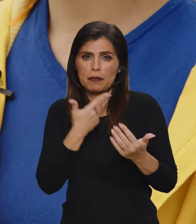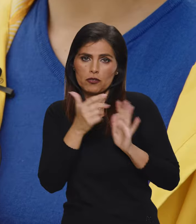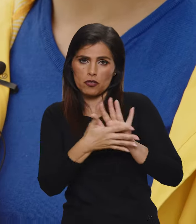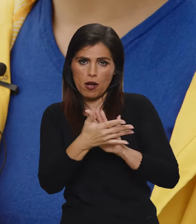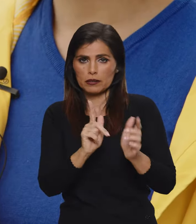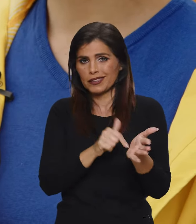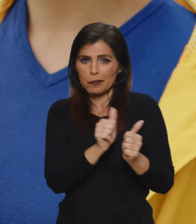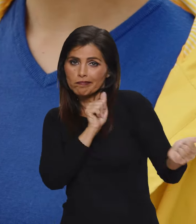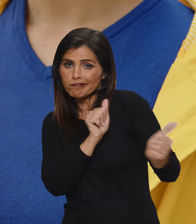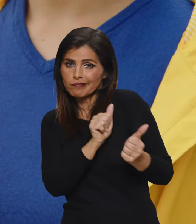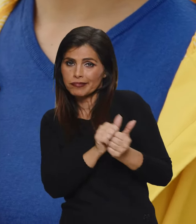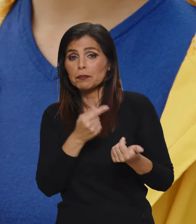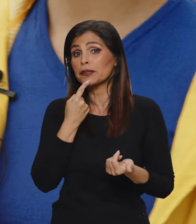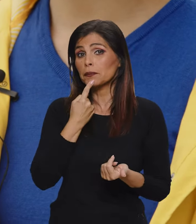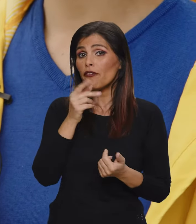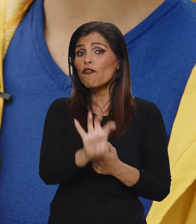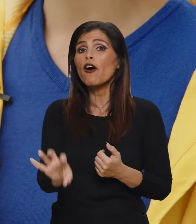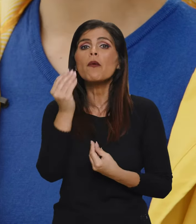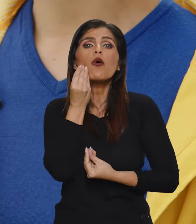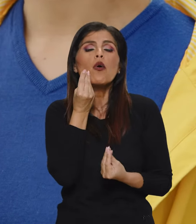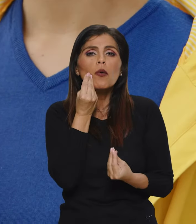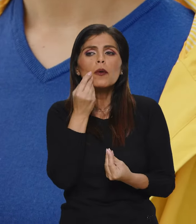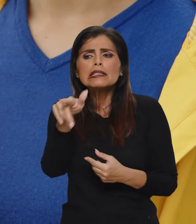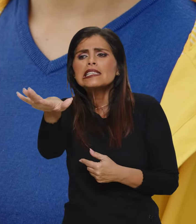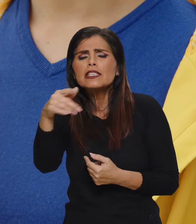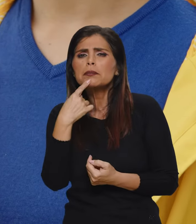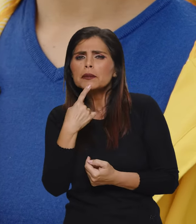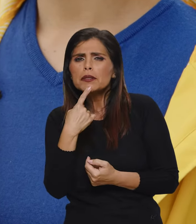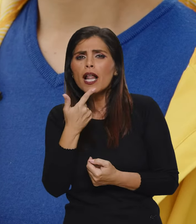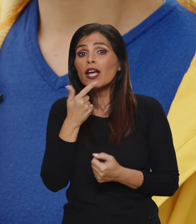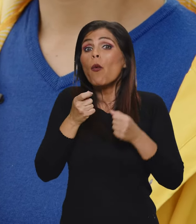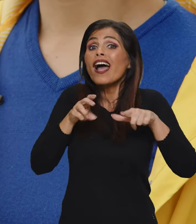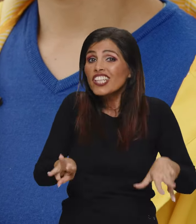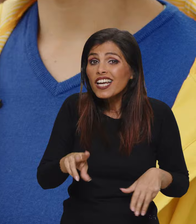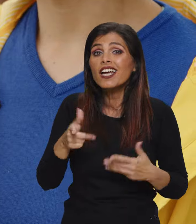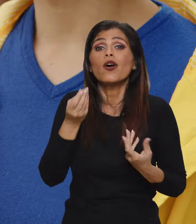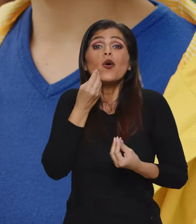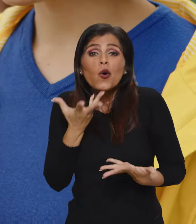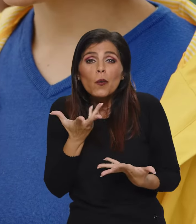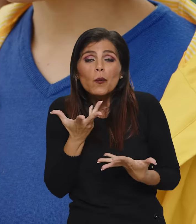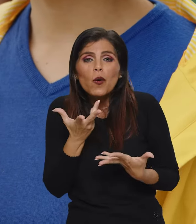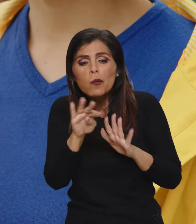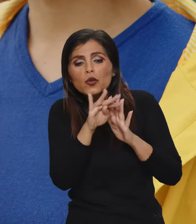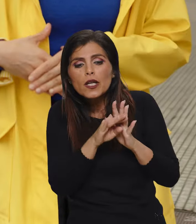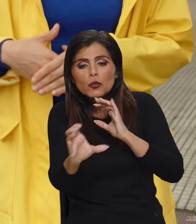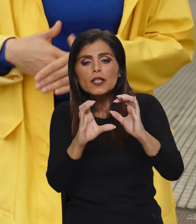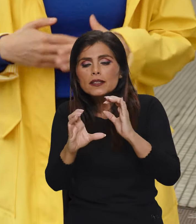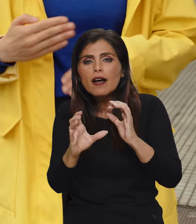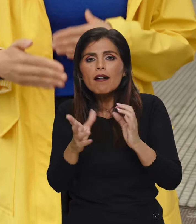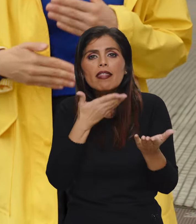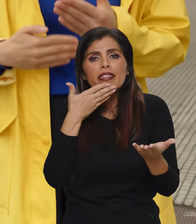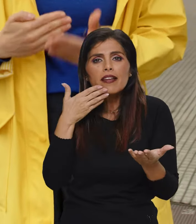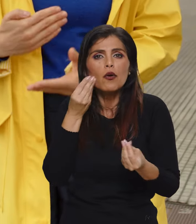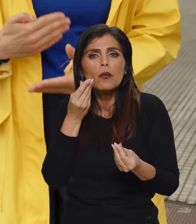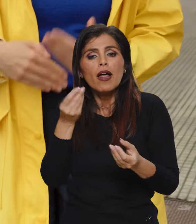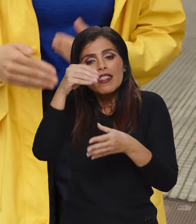com intérprete de língua gestual, tínhamos que perceber de que forma é que eles entendem a linguagem, qual